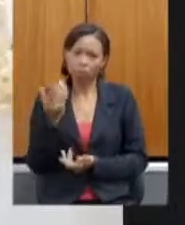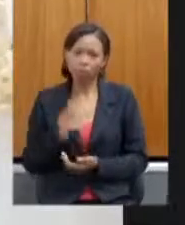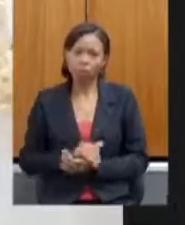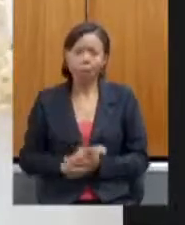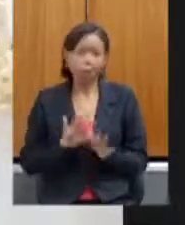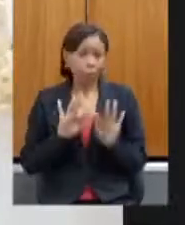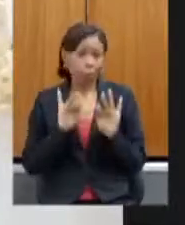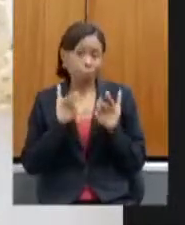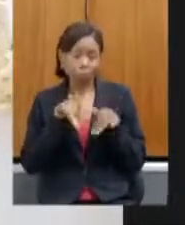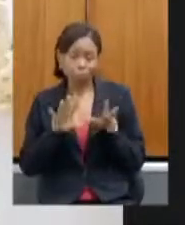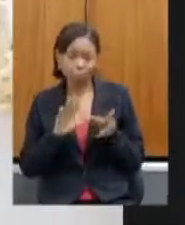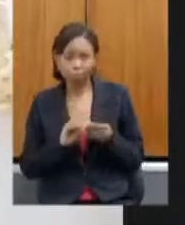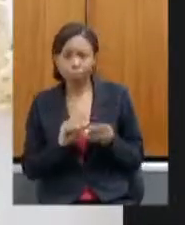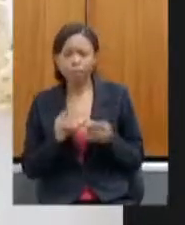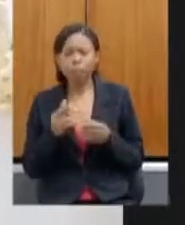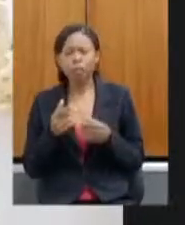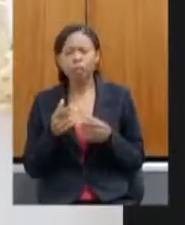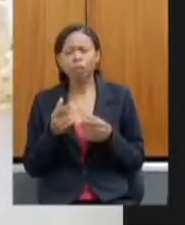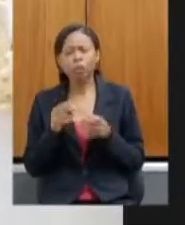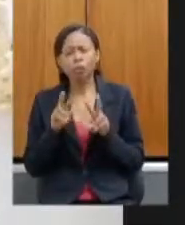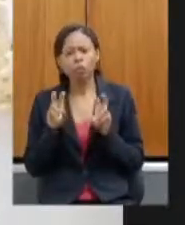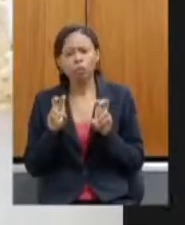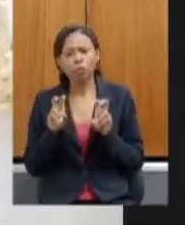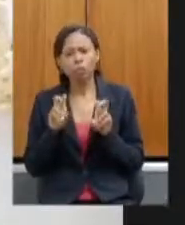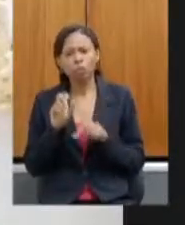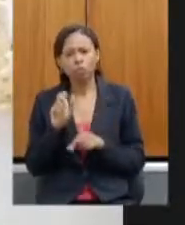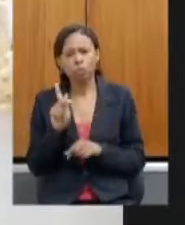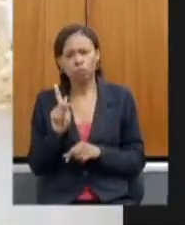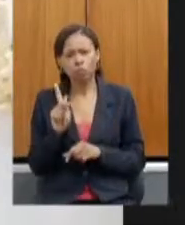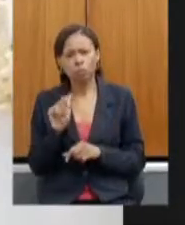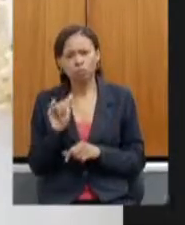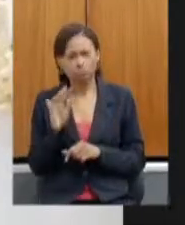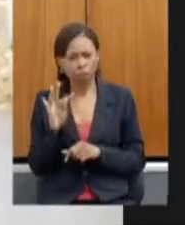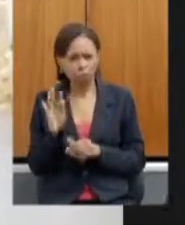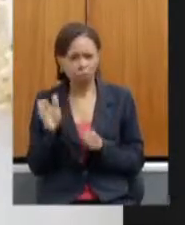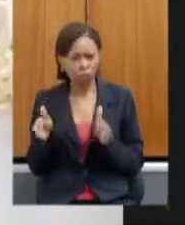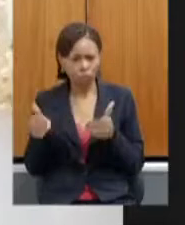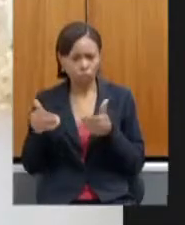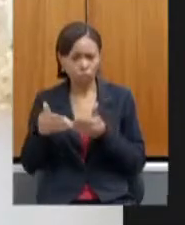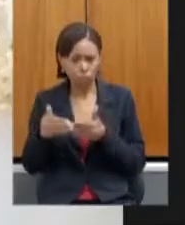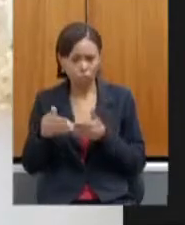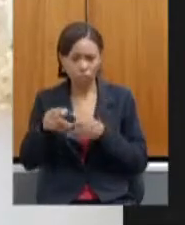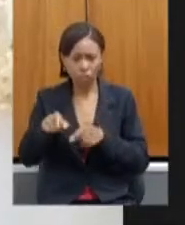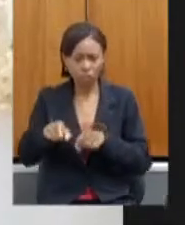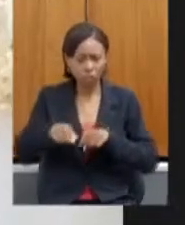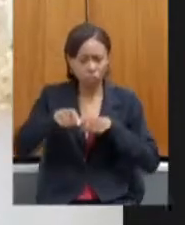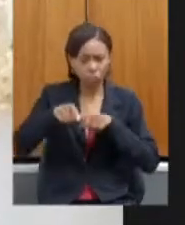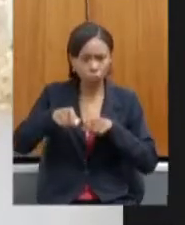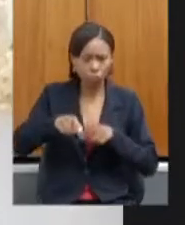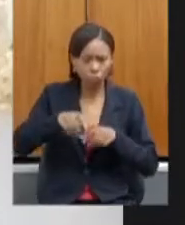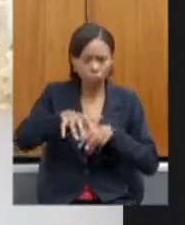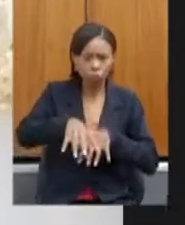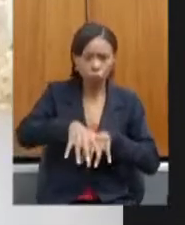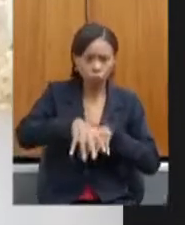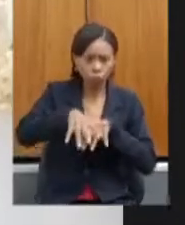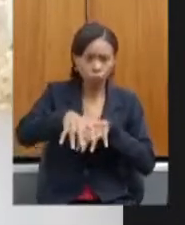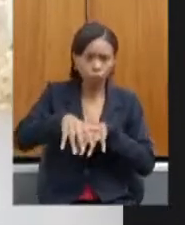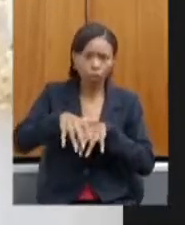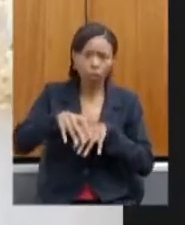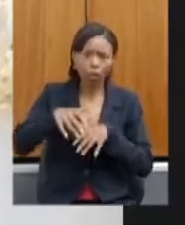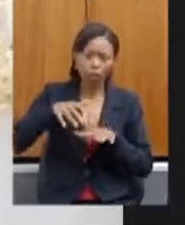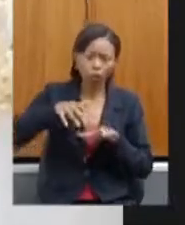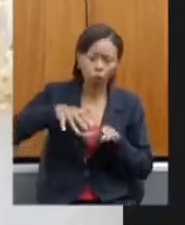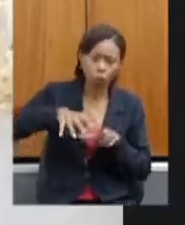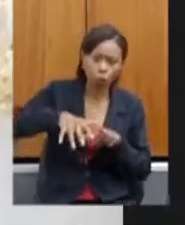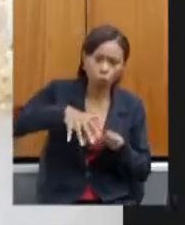sobre os kits de irrigação, eu também queria saber quais municípios, e aí, também já parabenizando pela